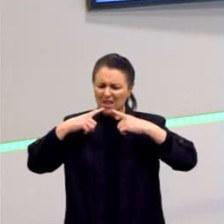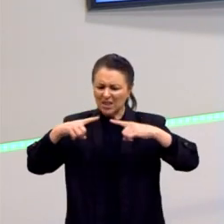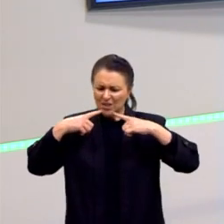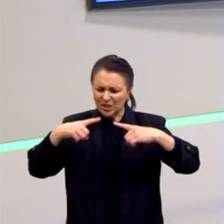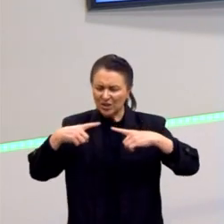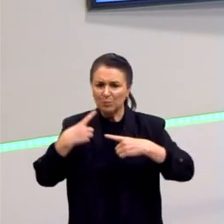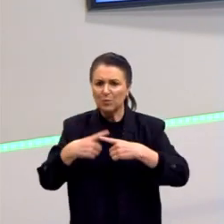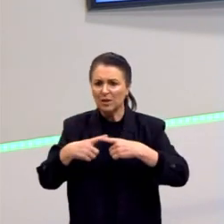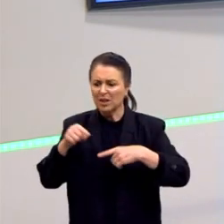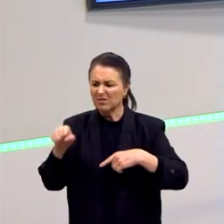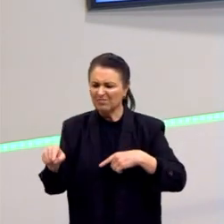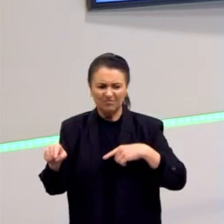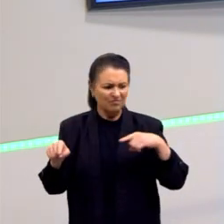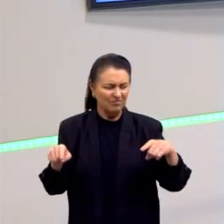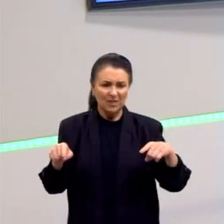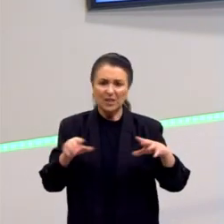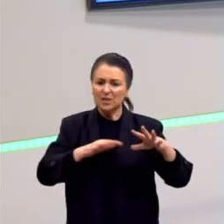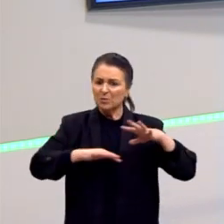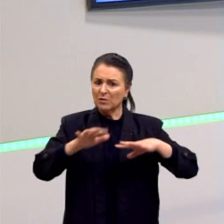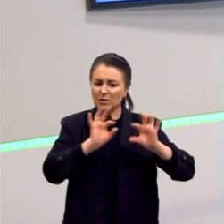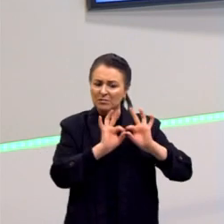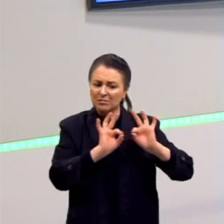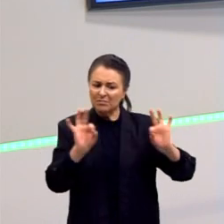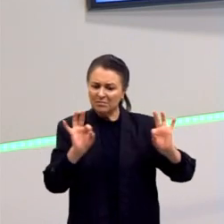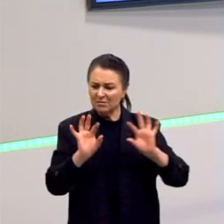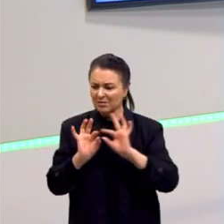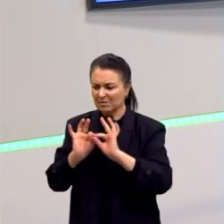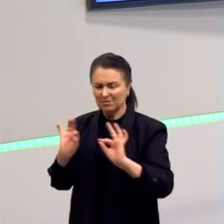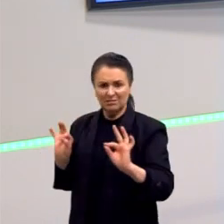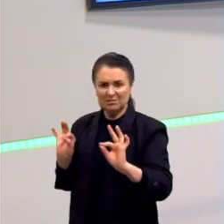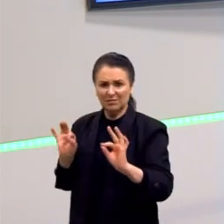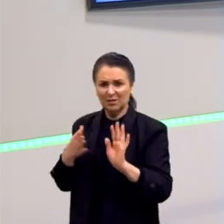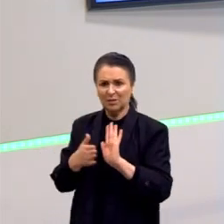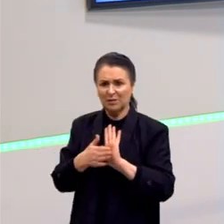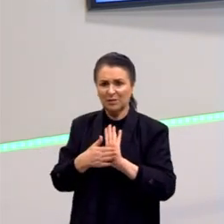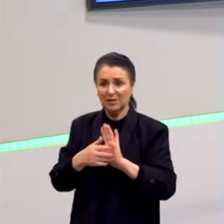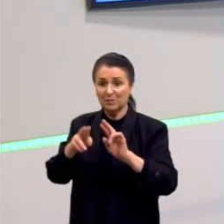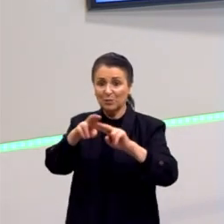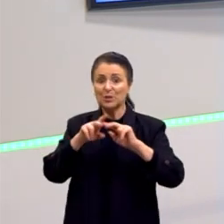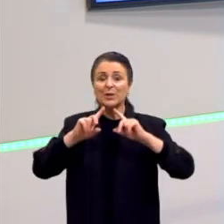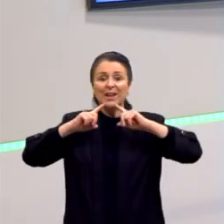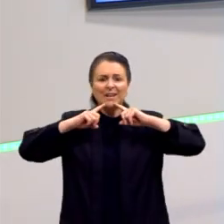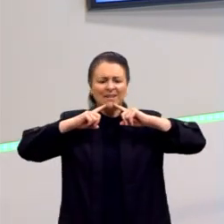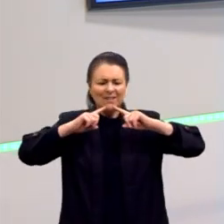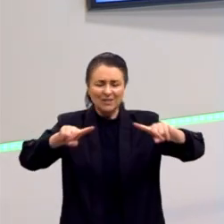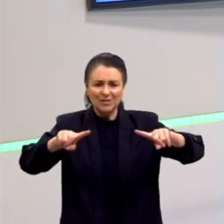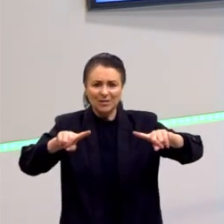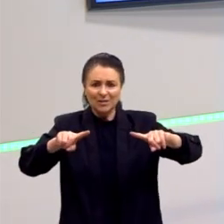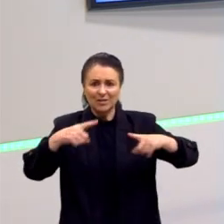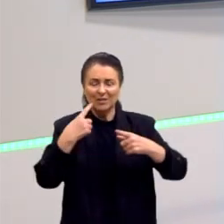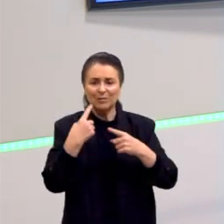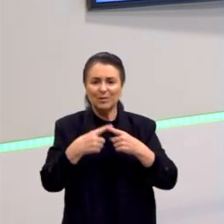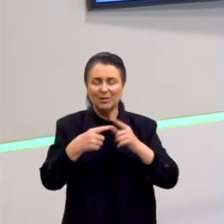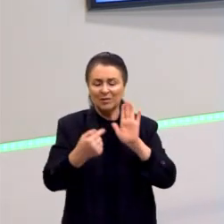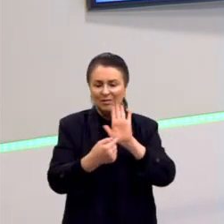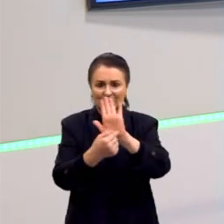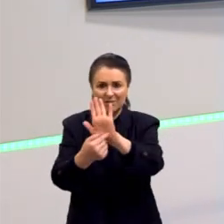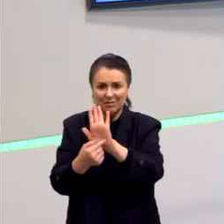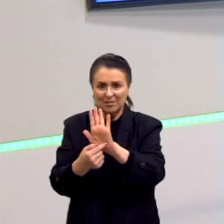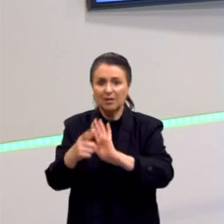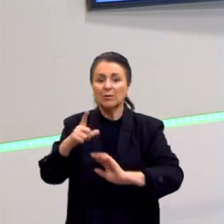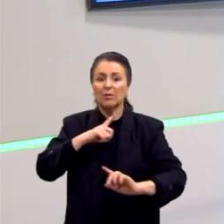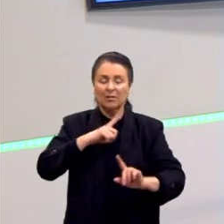aconteceriam de forma tão linear como haveriam sido propostos. Por isso que ela é crítica. Ela aponta o que há de